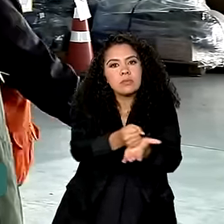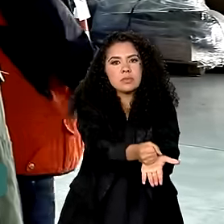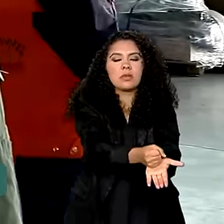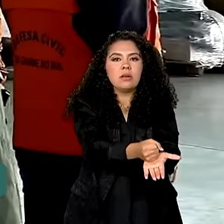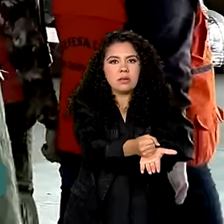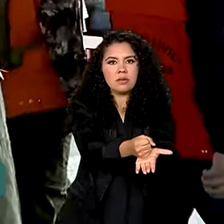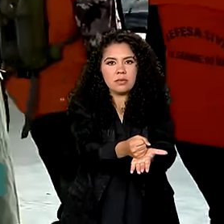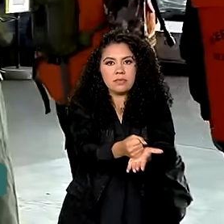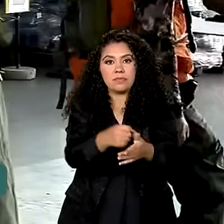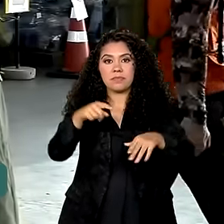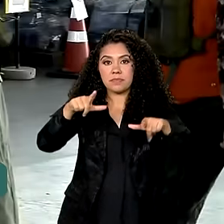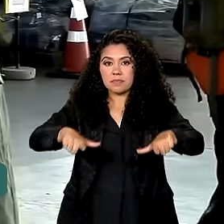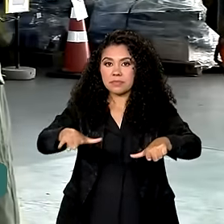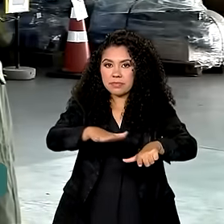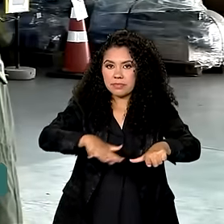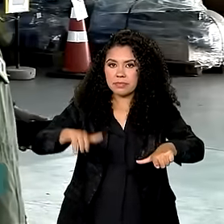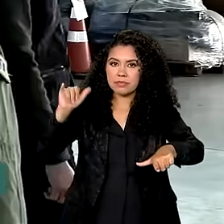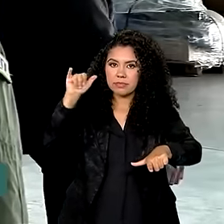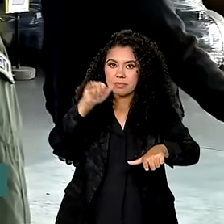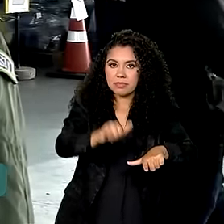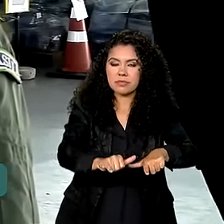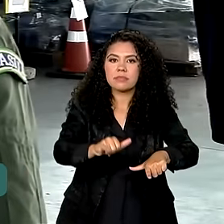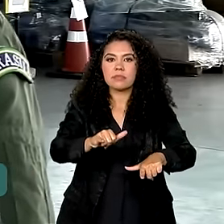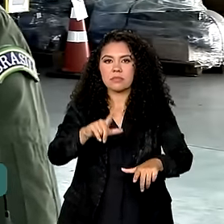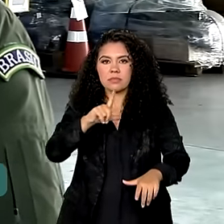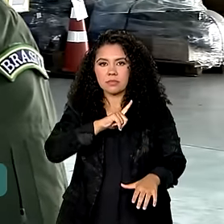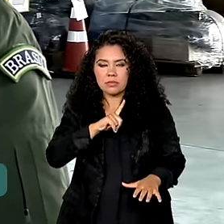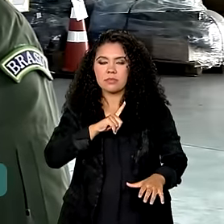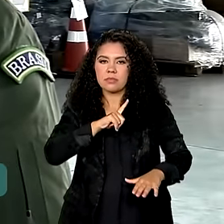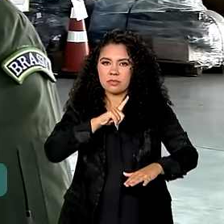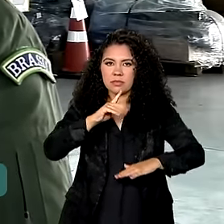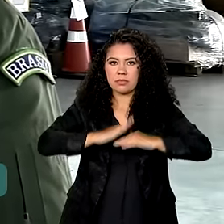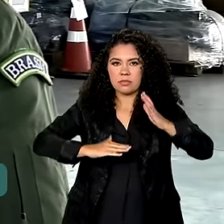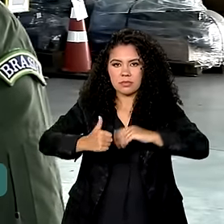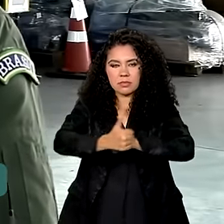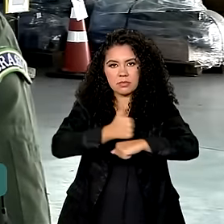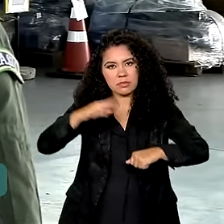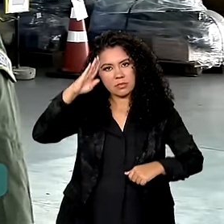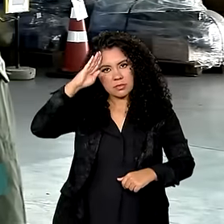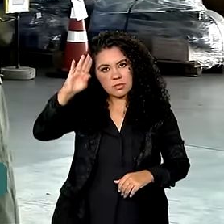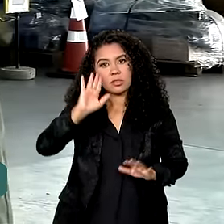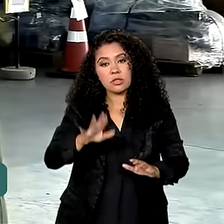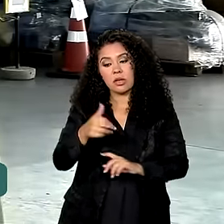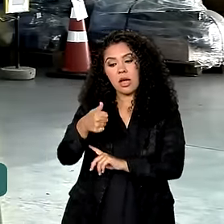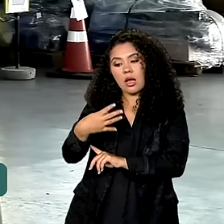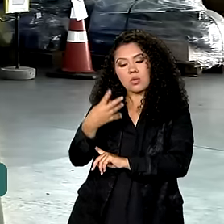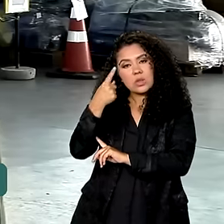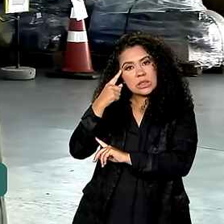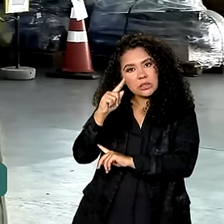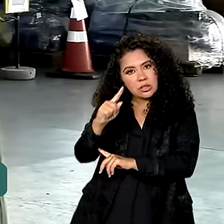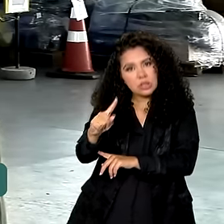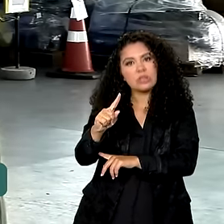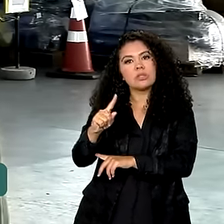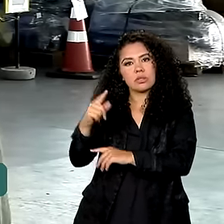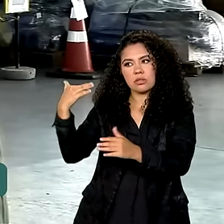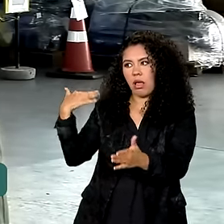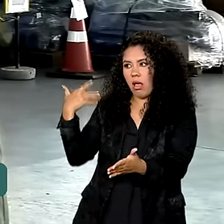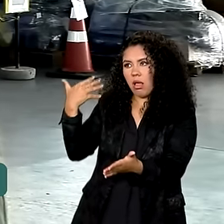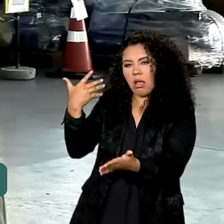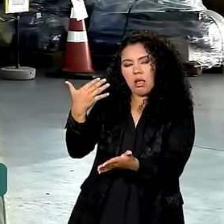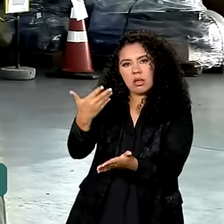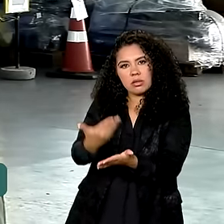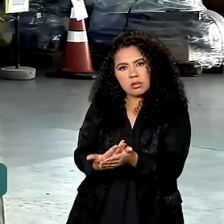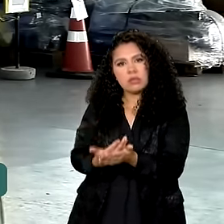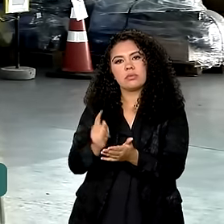A base aérea de Canoas é um aeródromo exclusivamente militar. E já há 14 dias deu o início dessa operação de